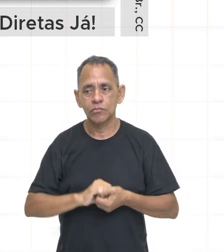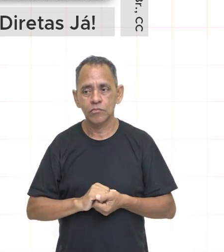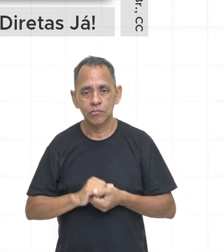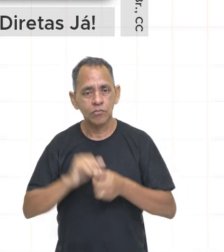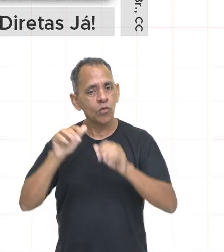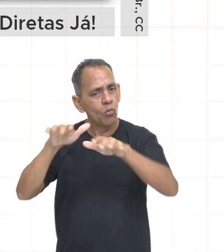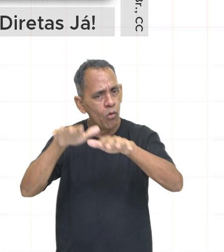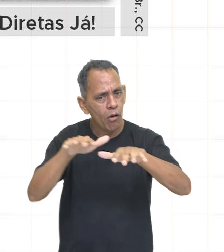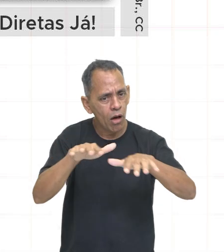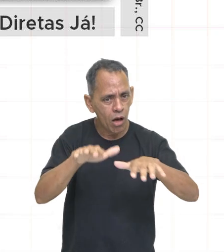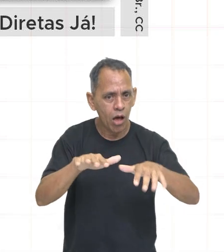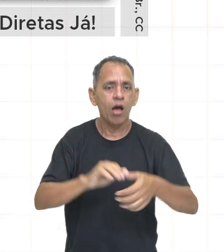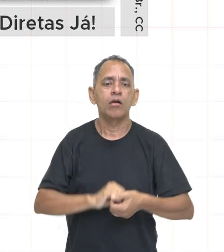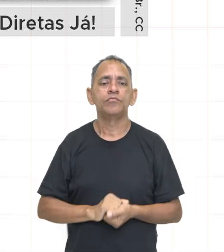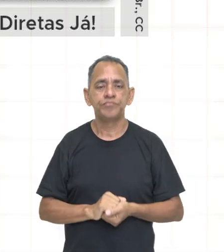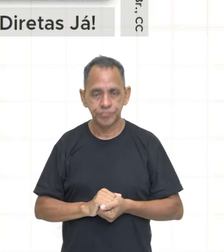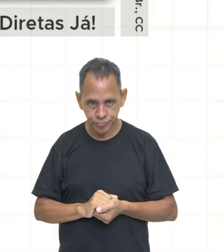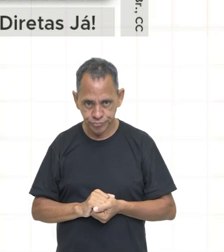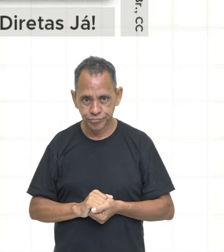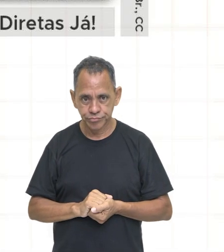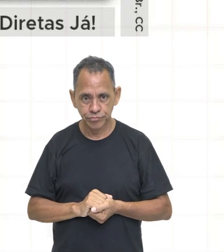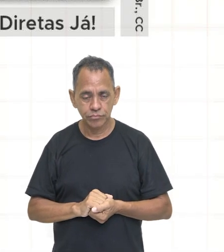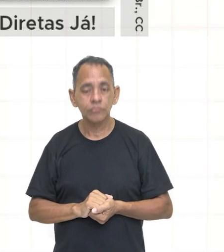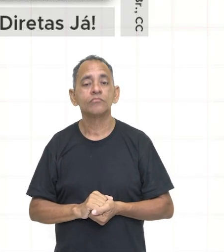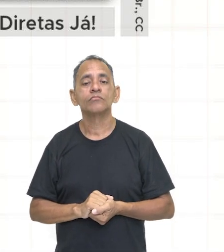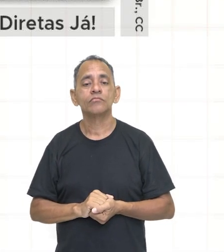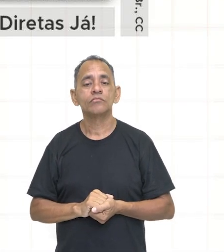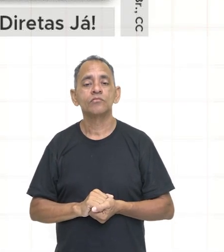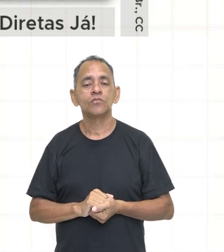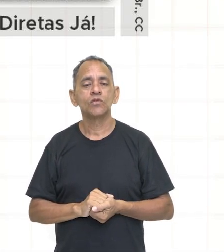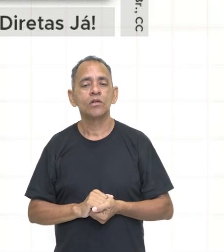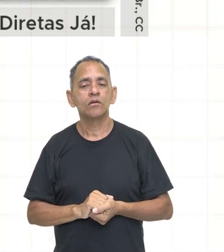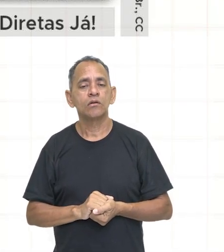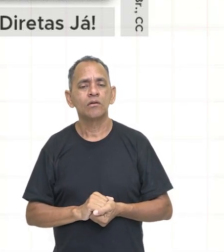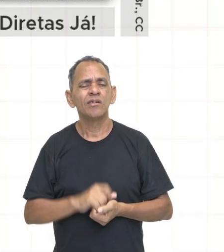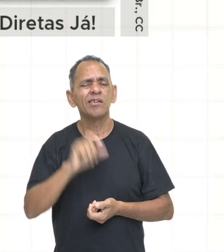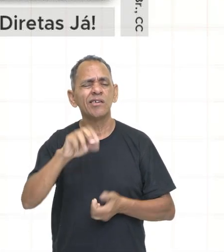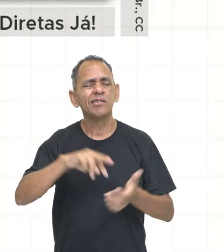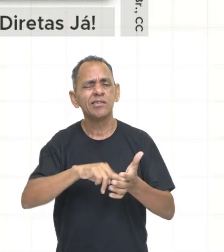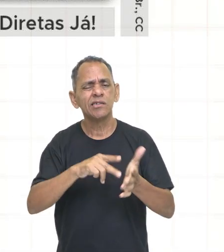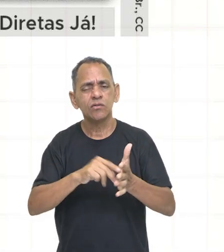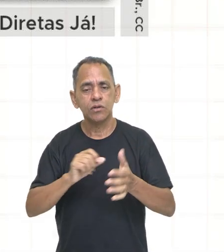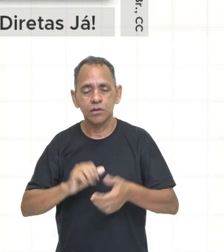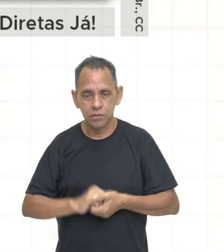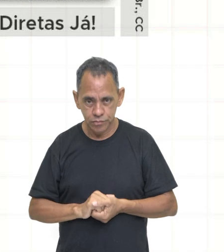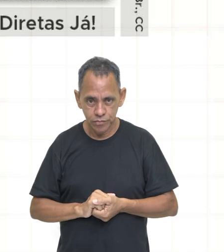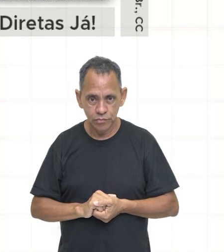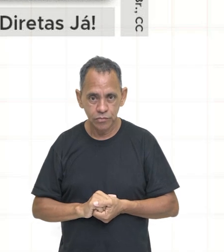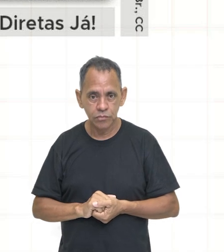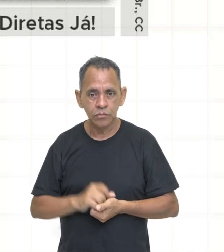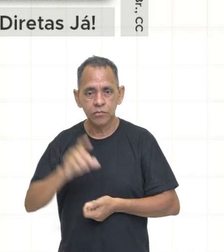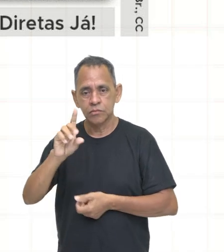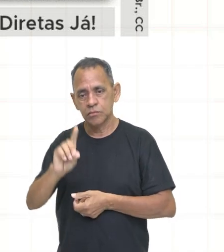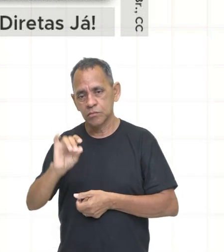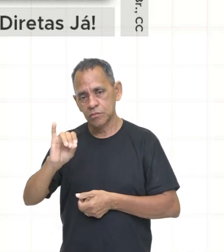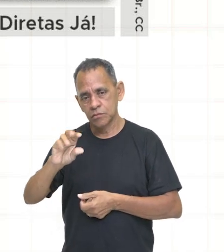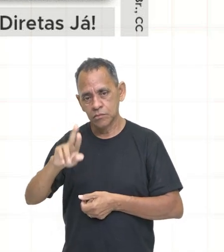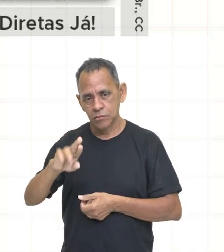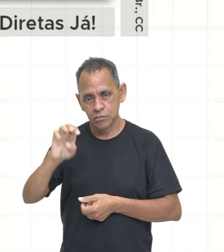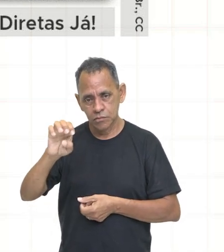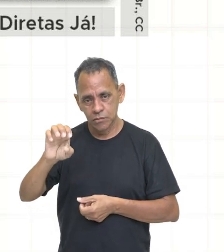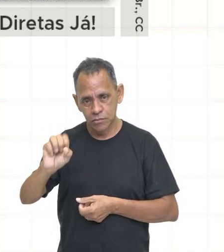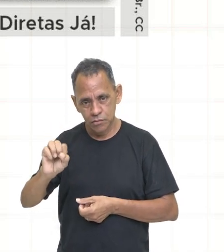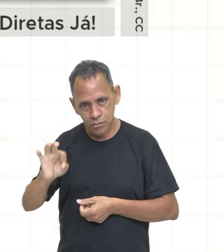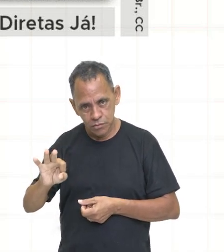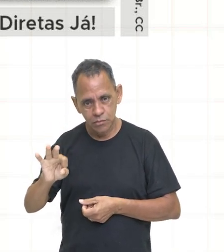O que seria esse Movimento das Diretas Já, galera? Lá da década de 80. O que eles